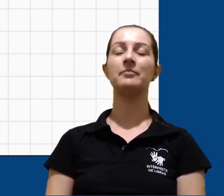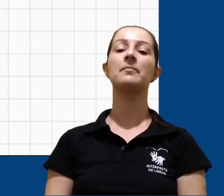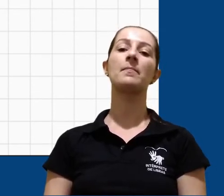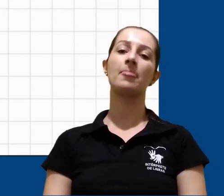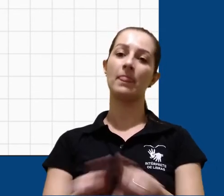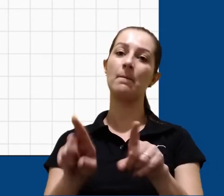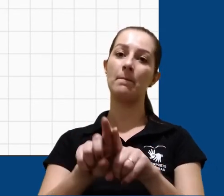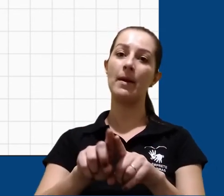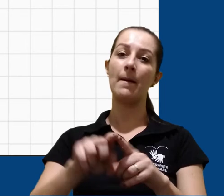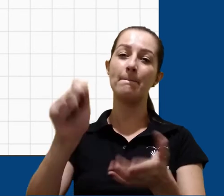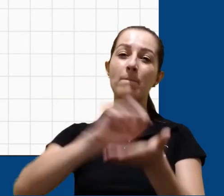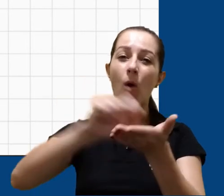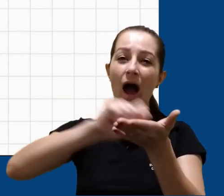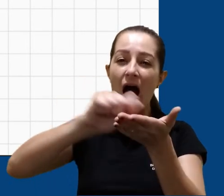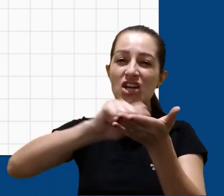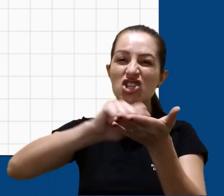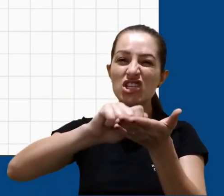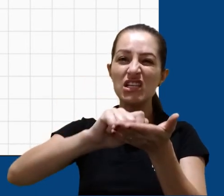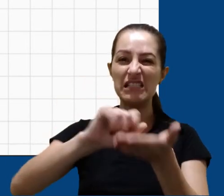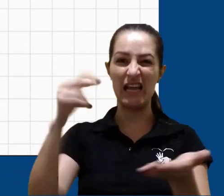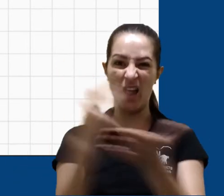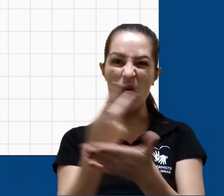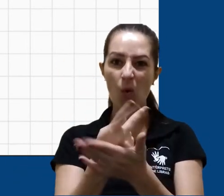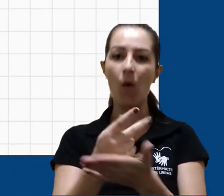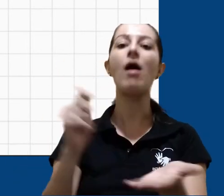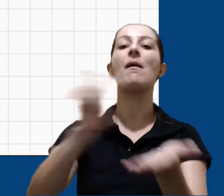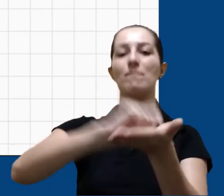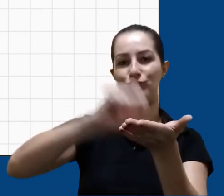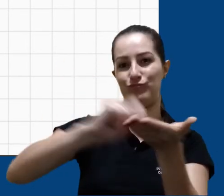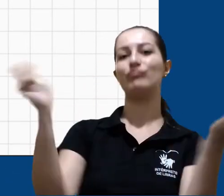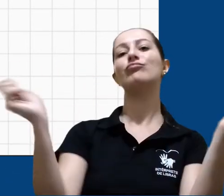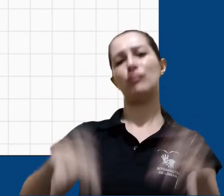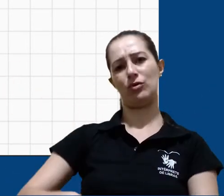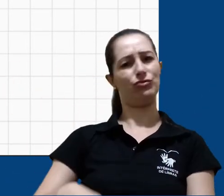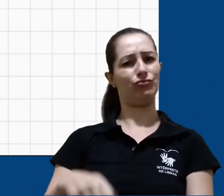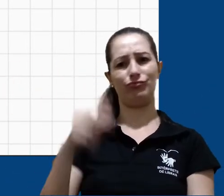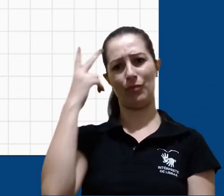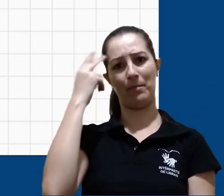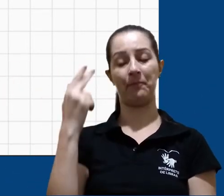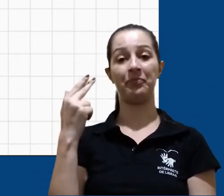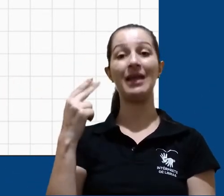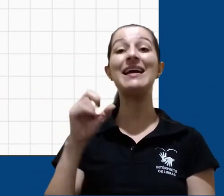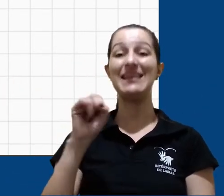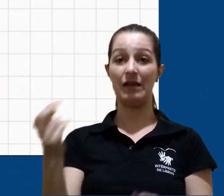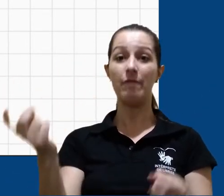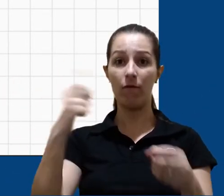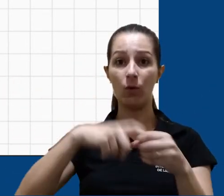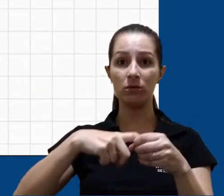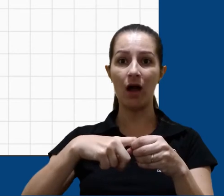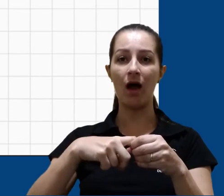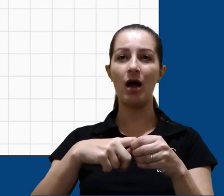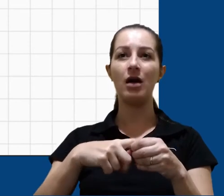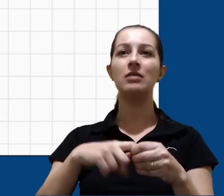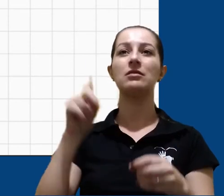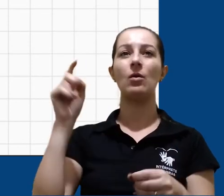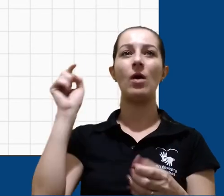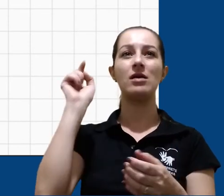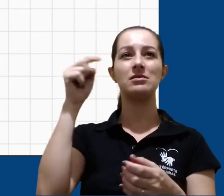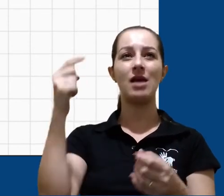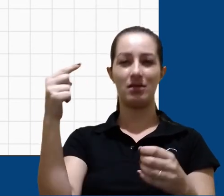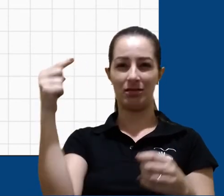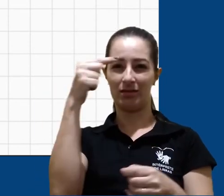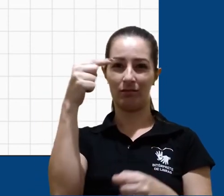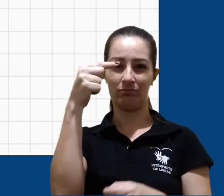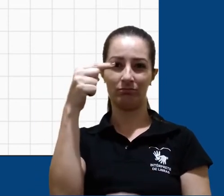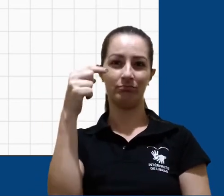Podemos utilizar a borracha para apagar traços que não queremos. E quando desejarmos voltar, clicamos nessa seta